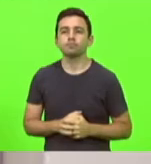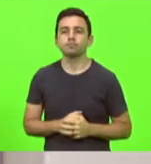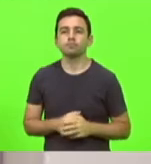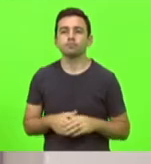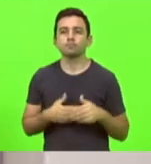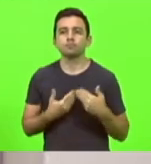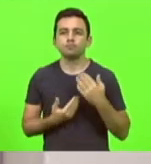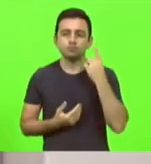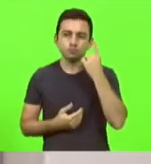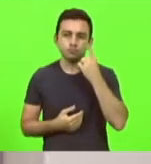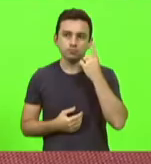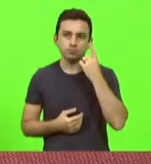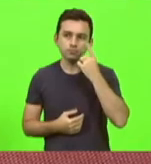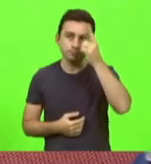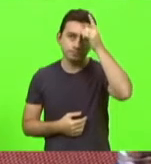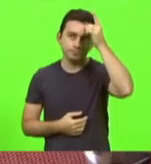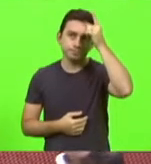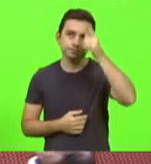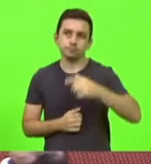o deputado Sargento Lima?